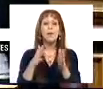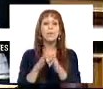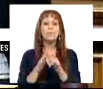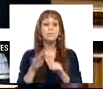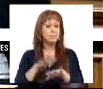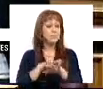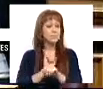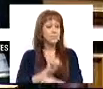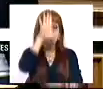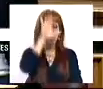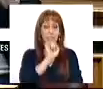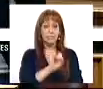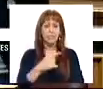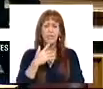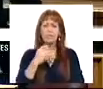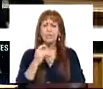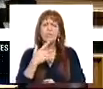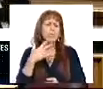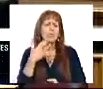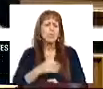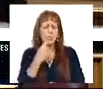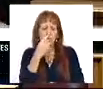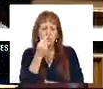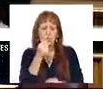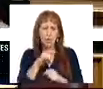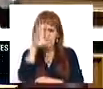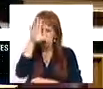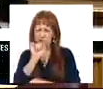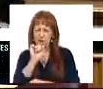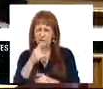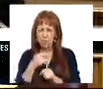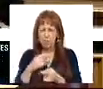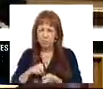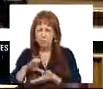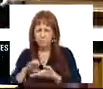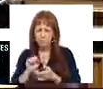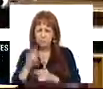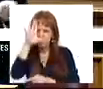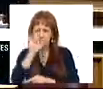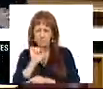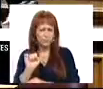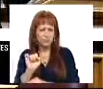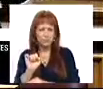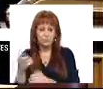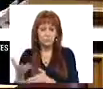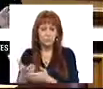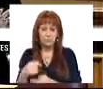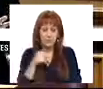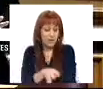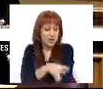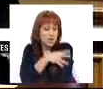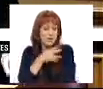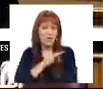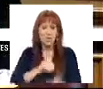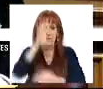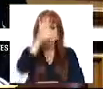os membros deste Governo, em tudo aquilo que cheira a Estado ou a capital do Estado arrepia, Sr.